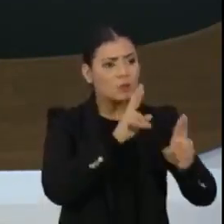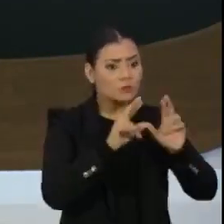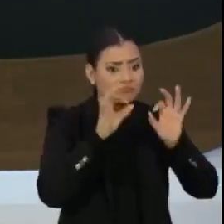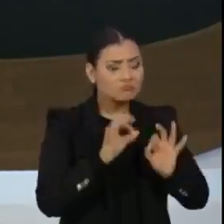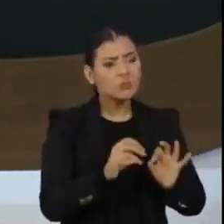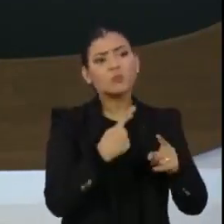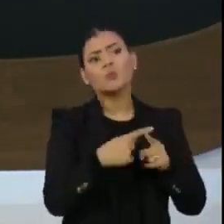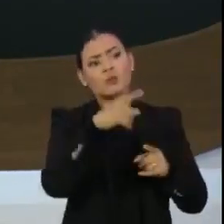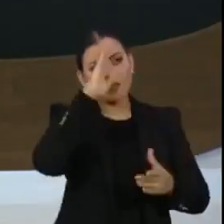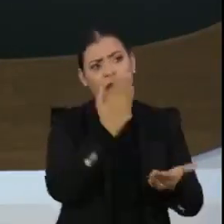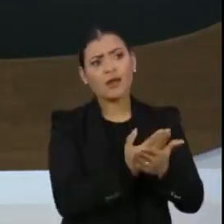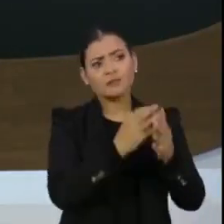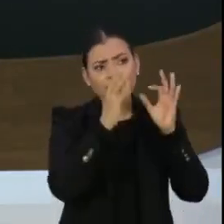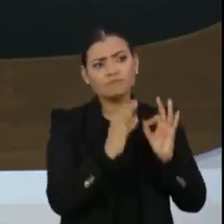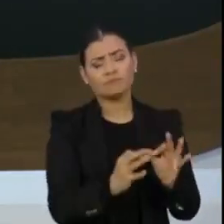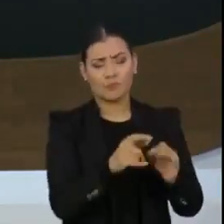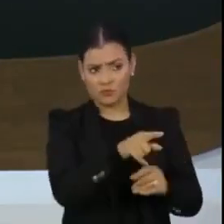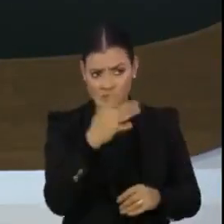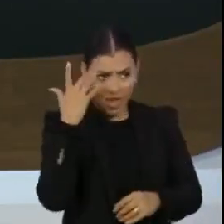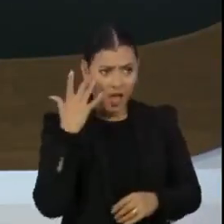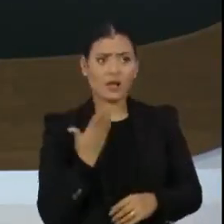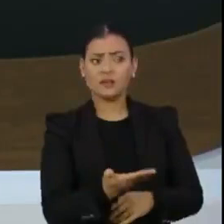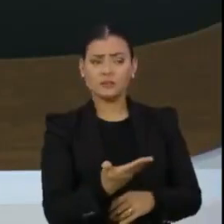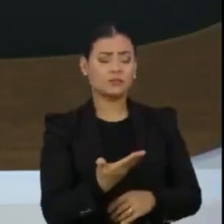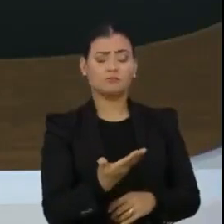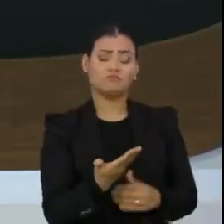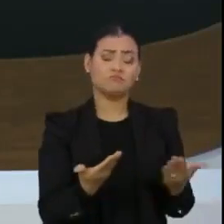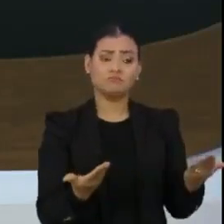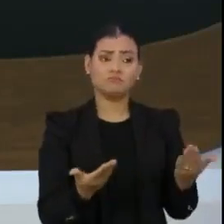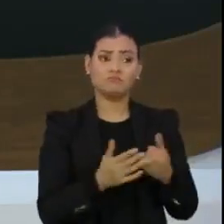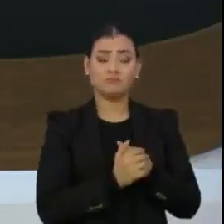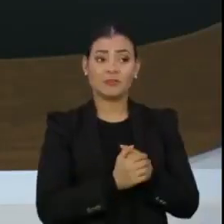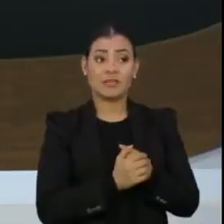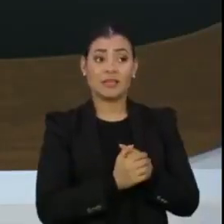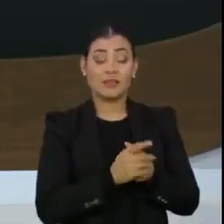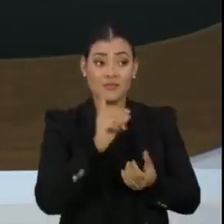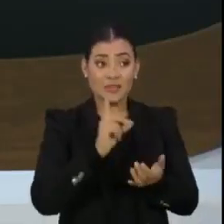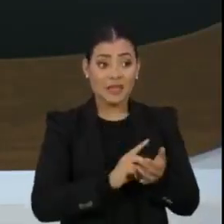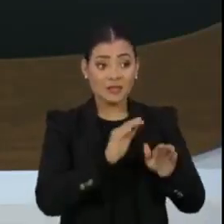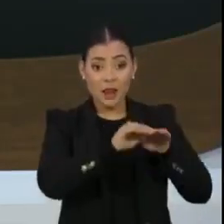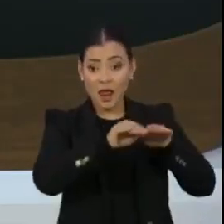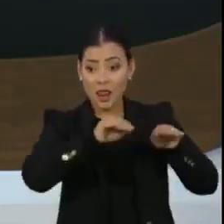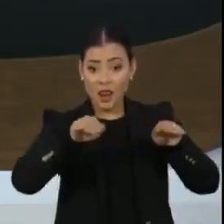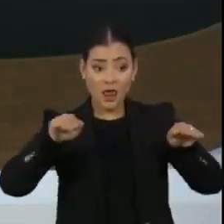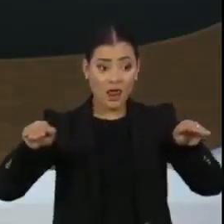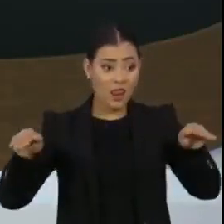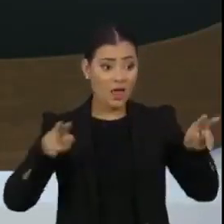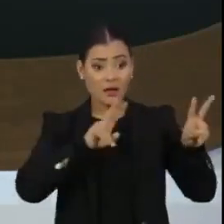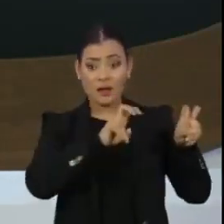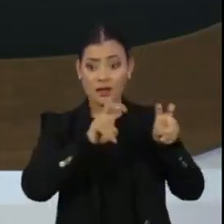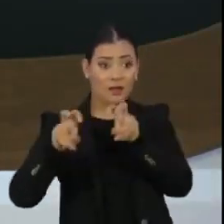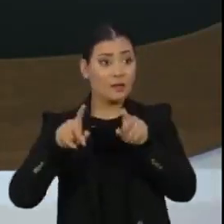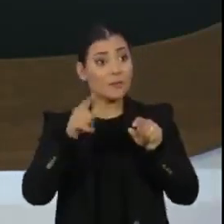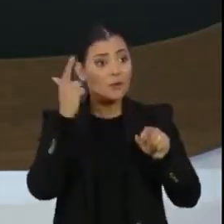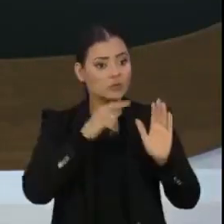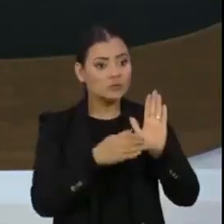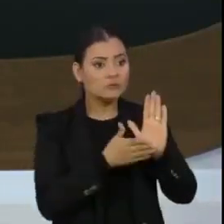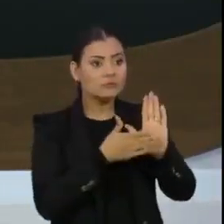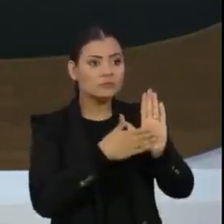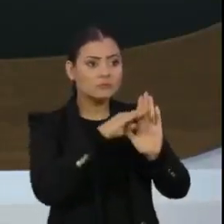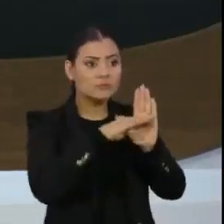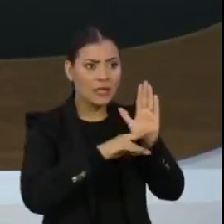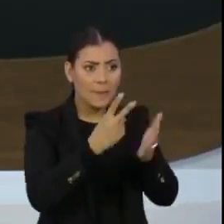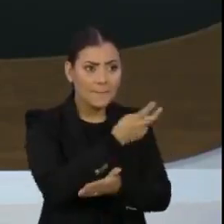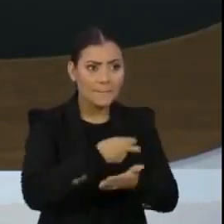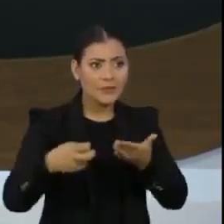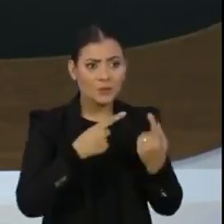convencido disso? E se o senhor acha que ela, ao fim e ao cabo, terá reunido elementos para propor um processo de